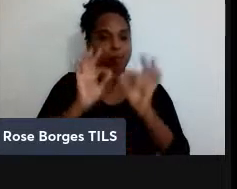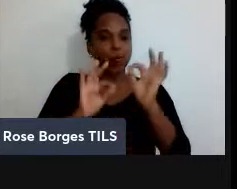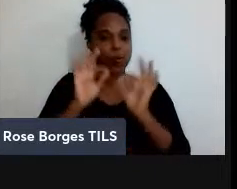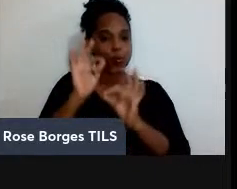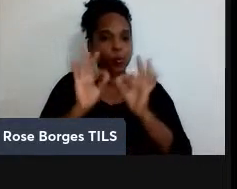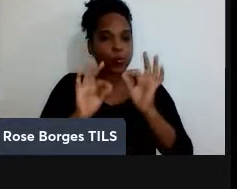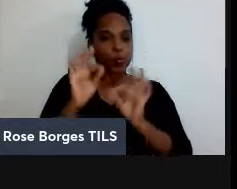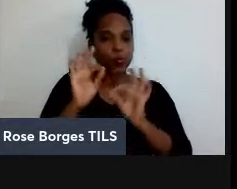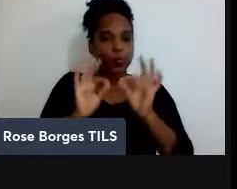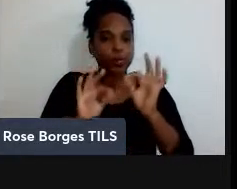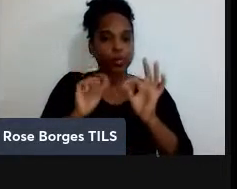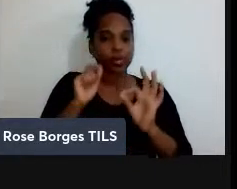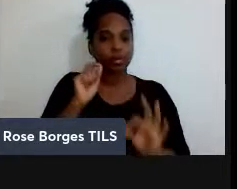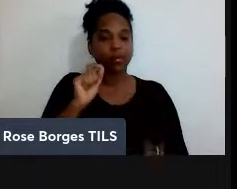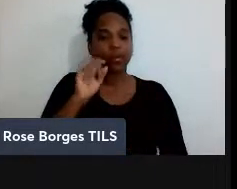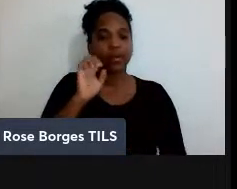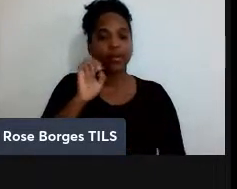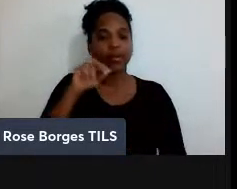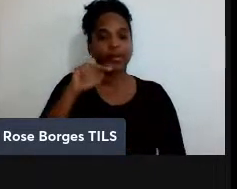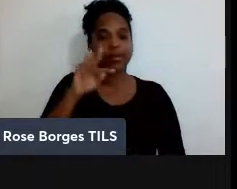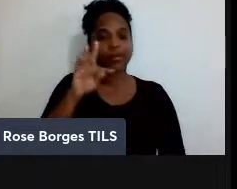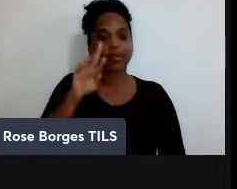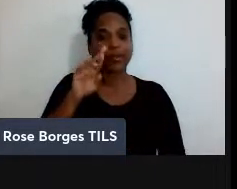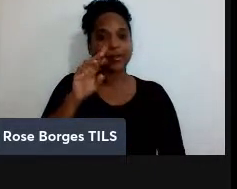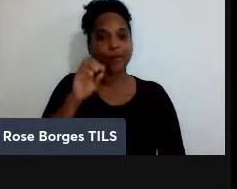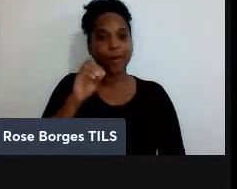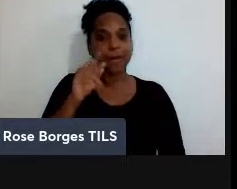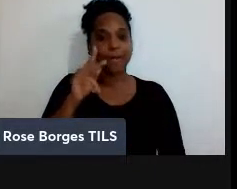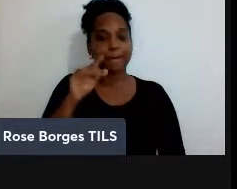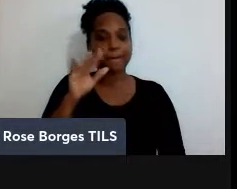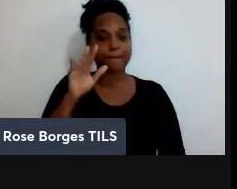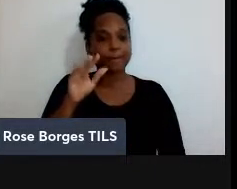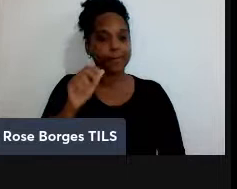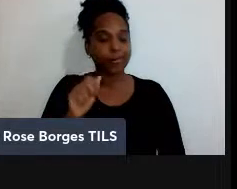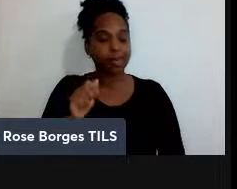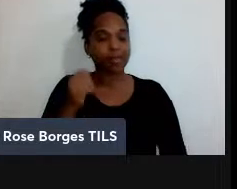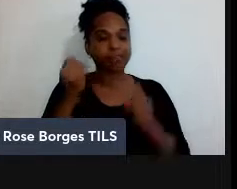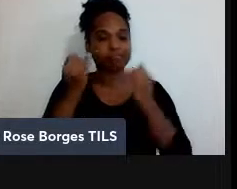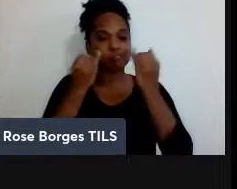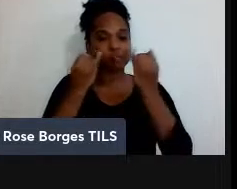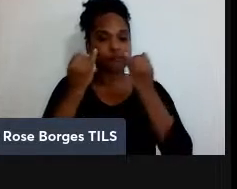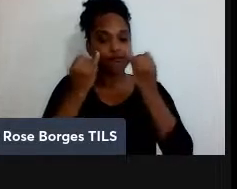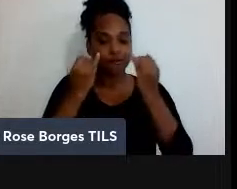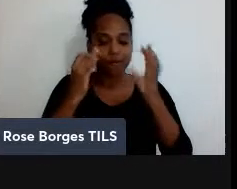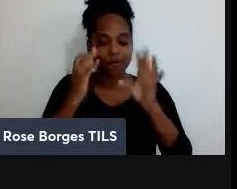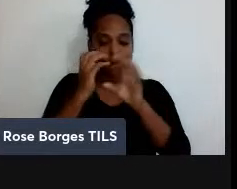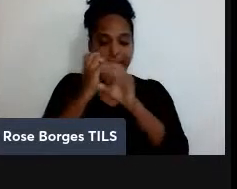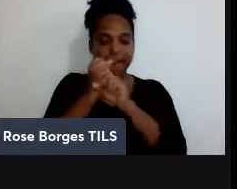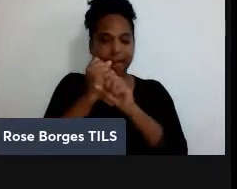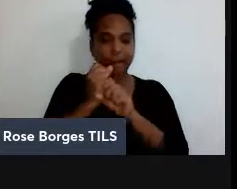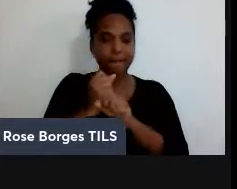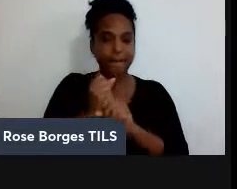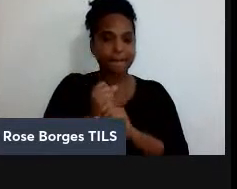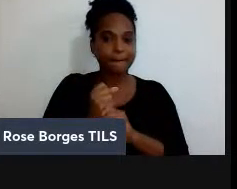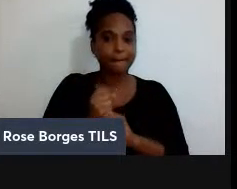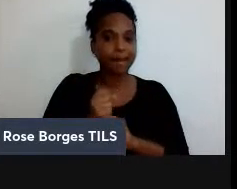hoje de entropia de Xano, que é um quantificador de informação de um certo processo aleatório. Então, supor que eu tenha aqui uma